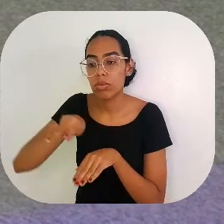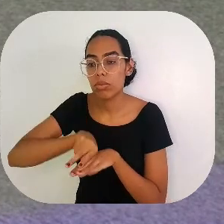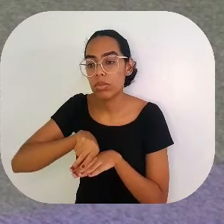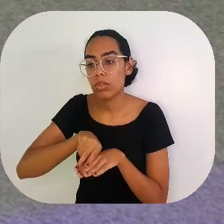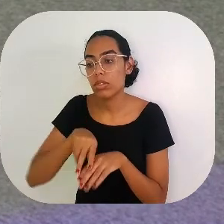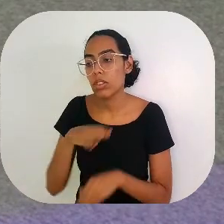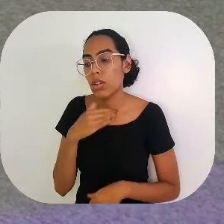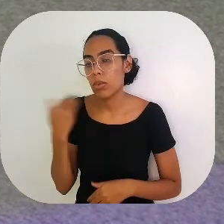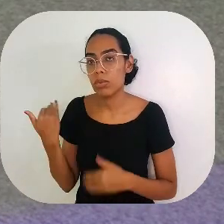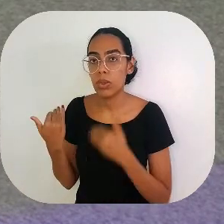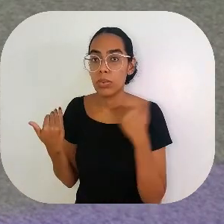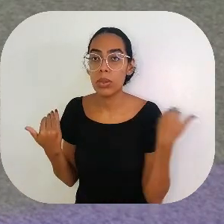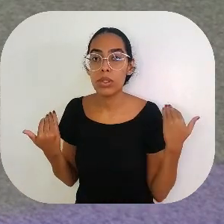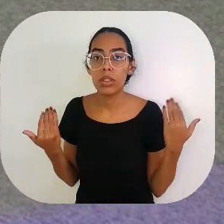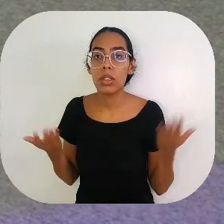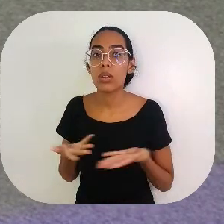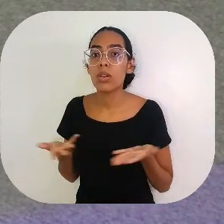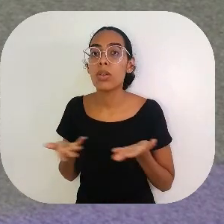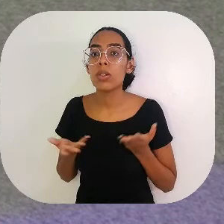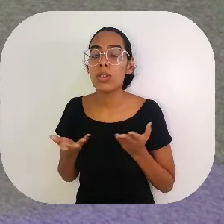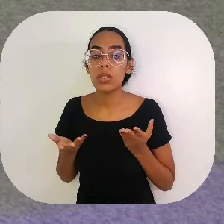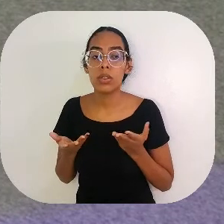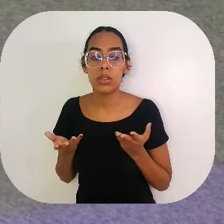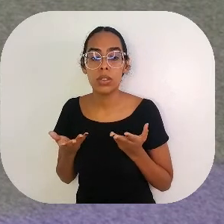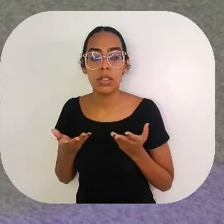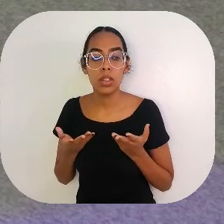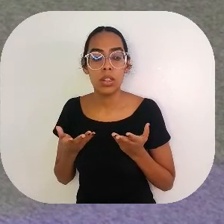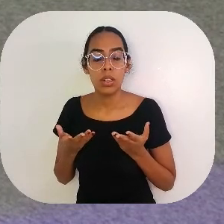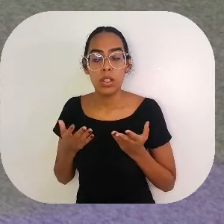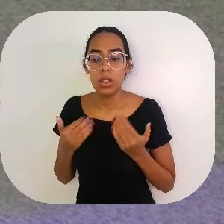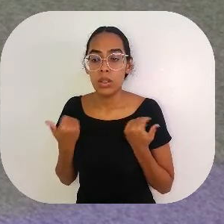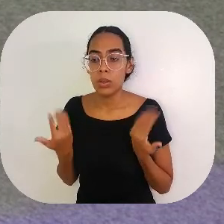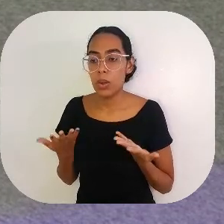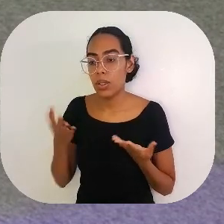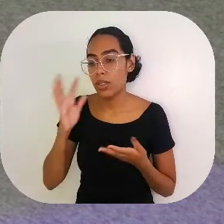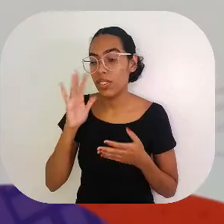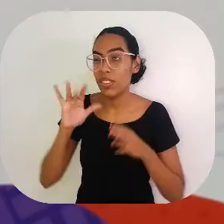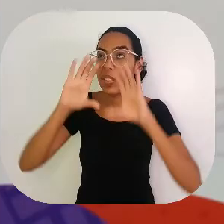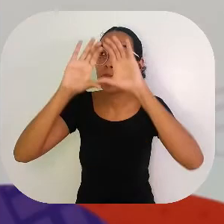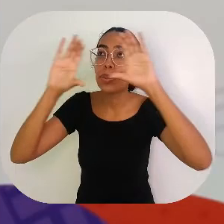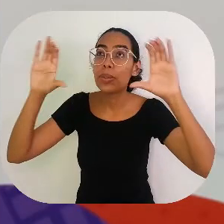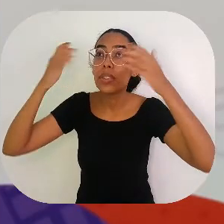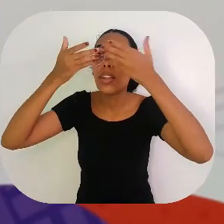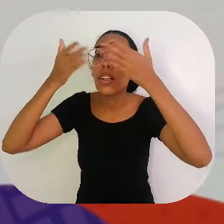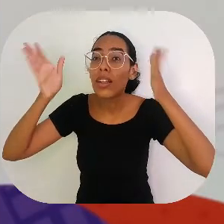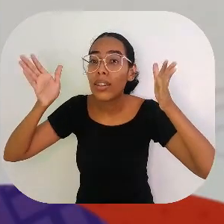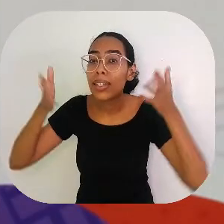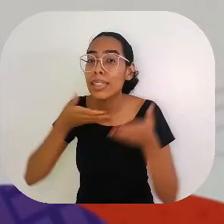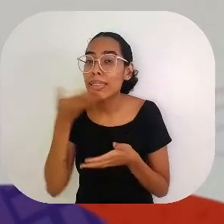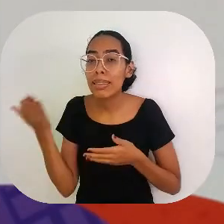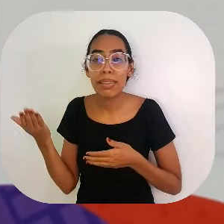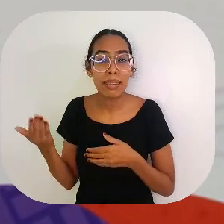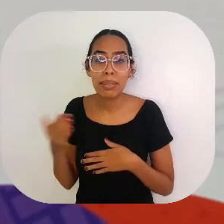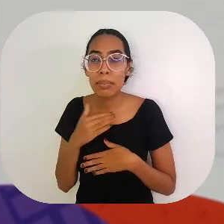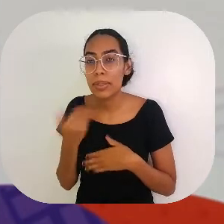estrada, deitado, e dizendo, Eu tô morto, eu tô morto. Qual vai ser a hora que eu vou ver o céu se abrindo pra